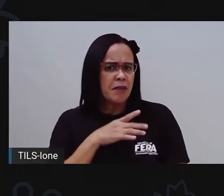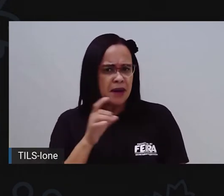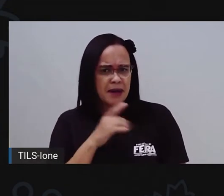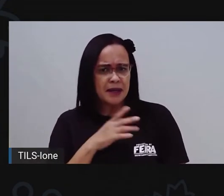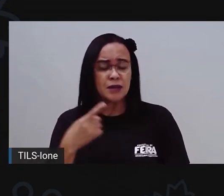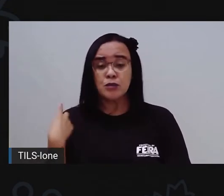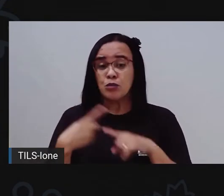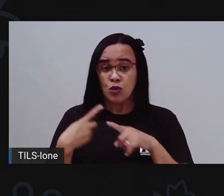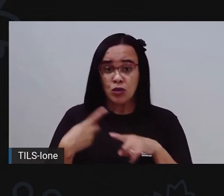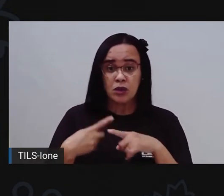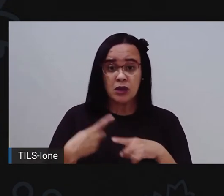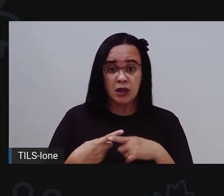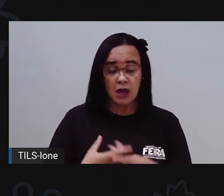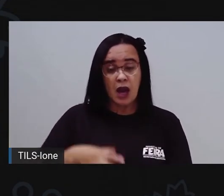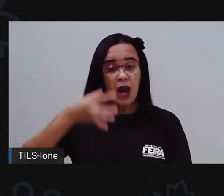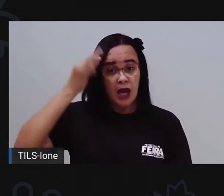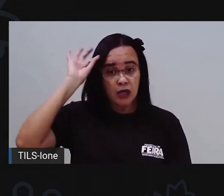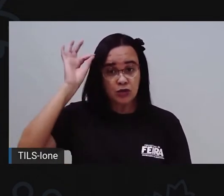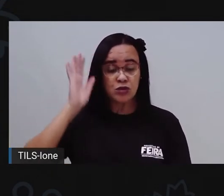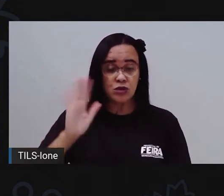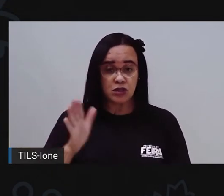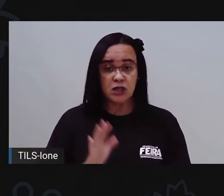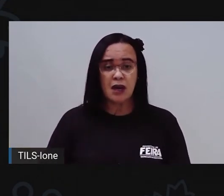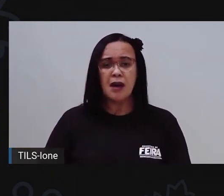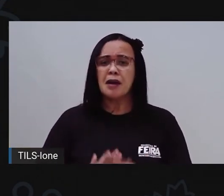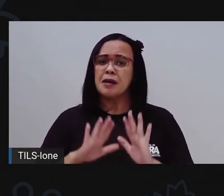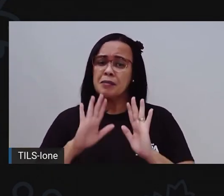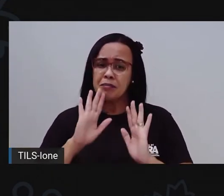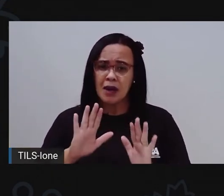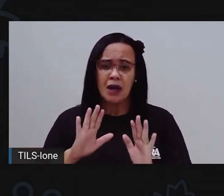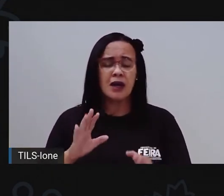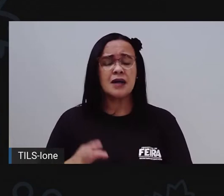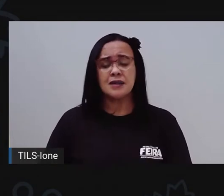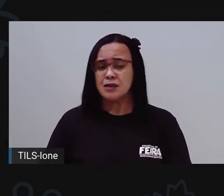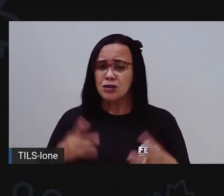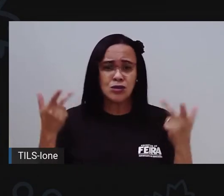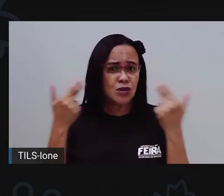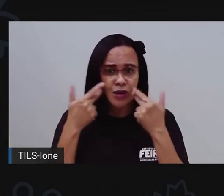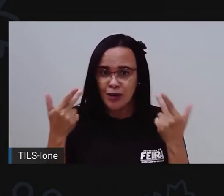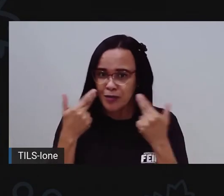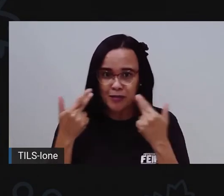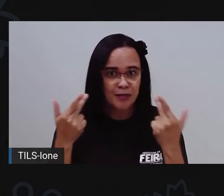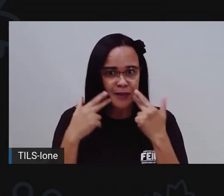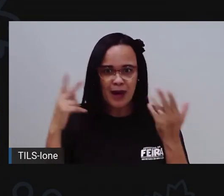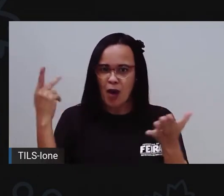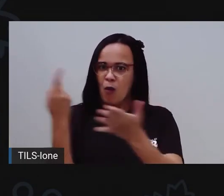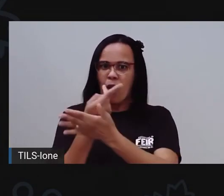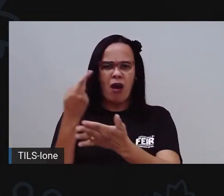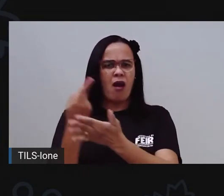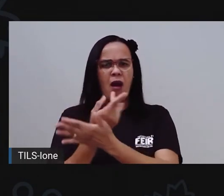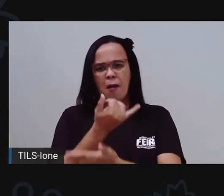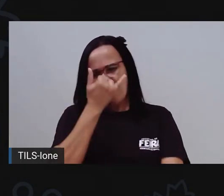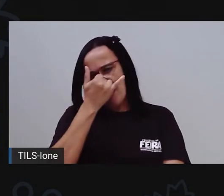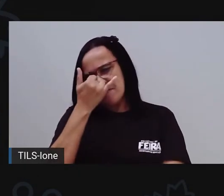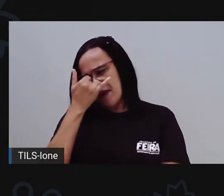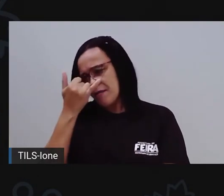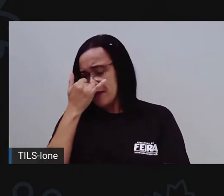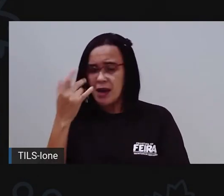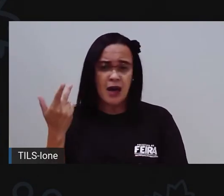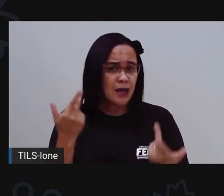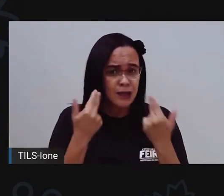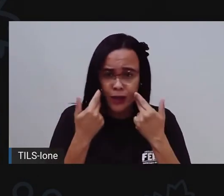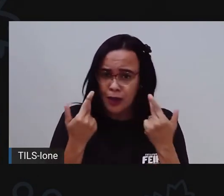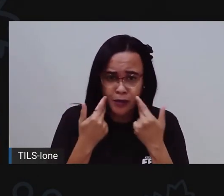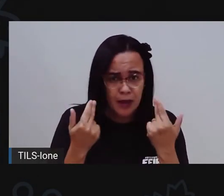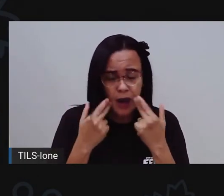a gente não é perfeito. Vão acontecer erros. A gente vai precisar corrigir algumas coisas. Ainda mais a gente,